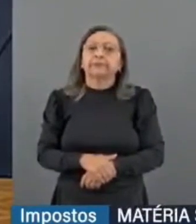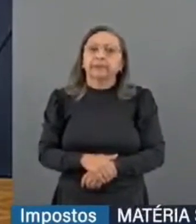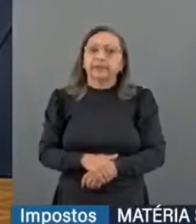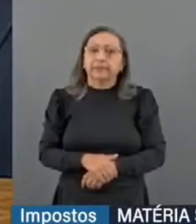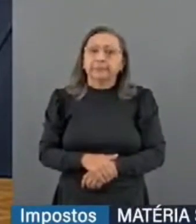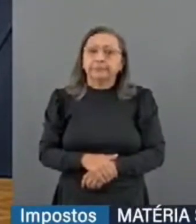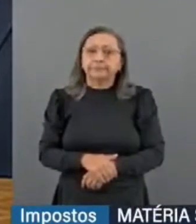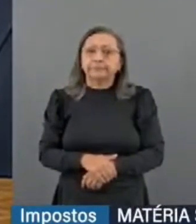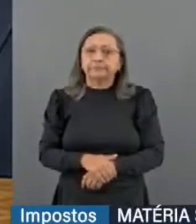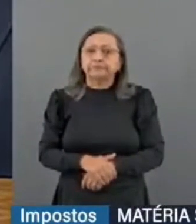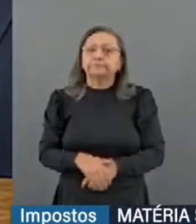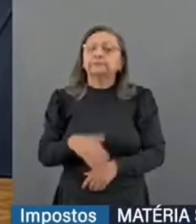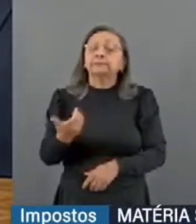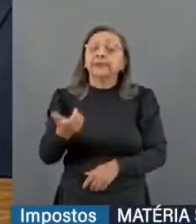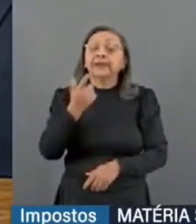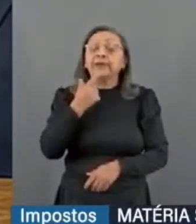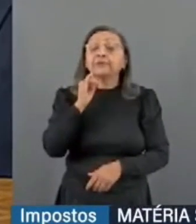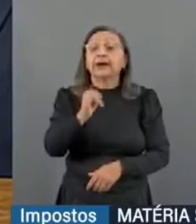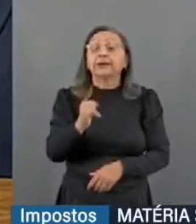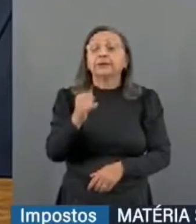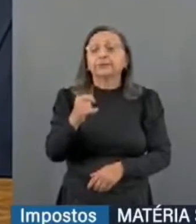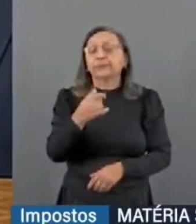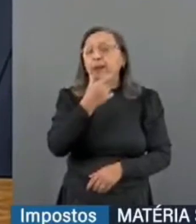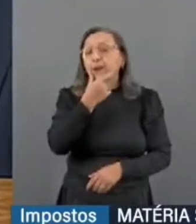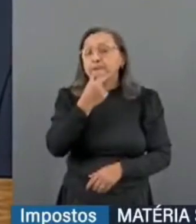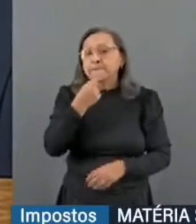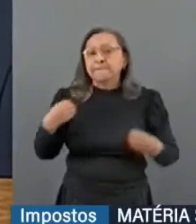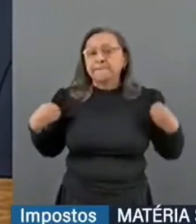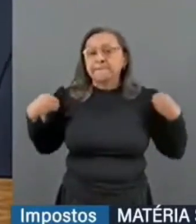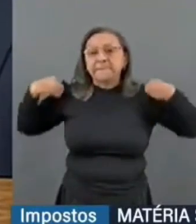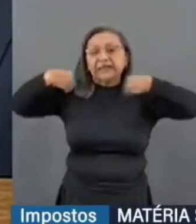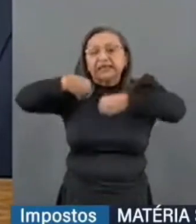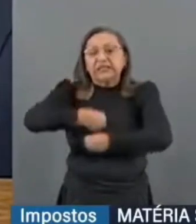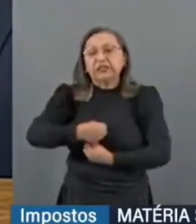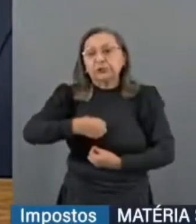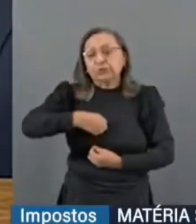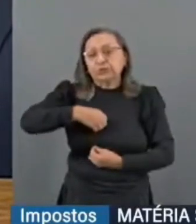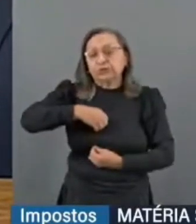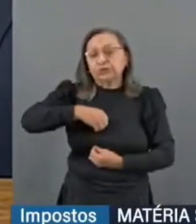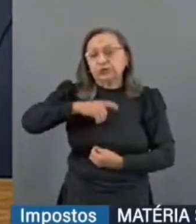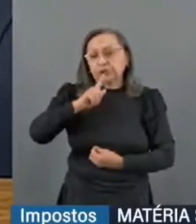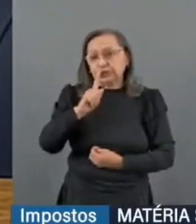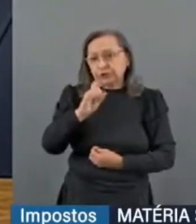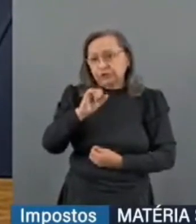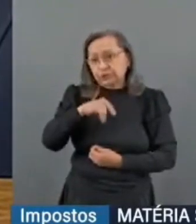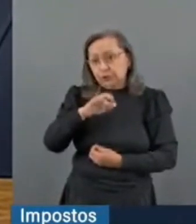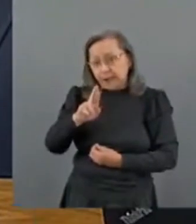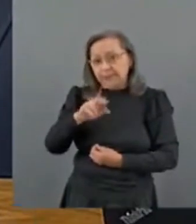Já estou terminando, senhor presidente. Palavras do ministro Gilmar Mendes em 19 de junho de